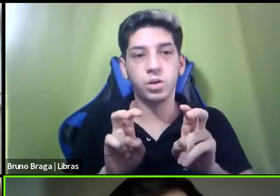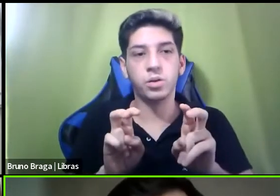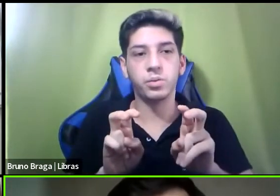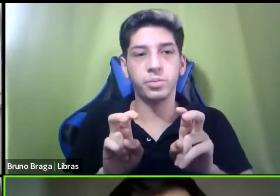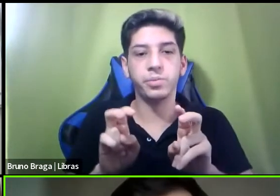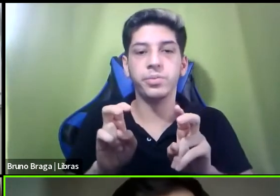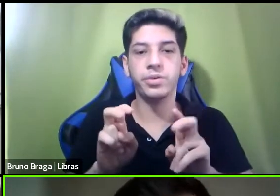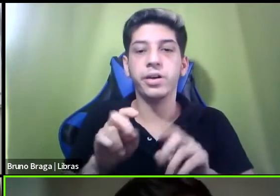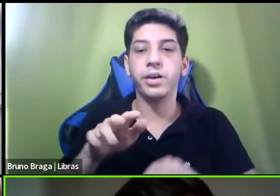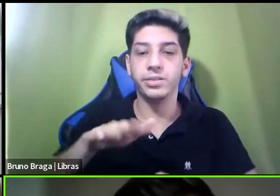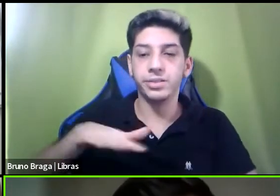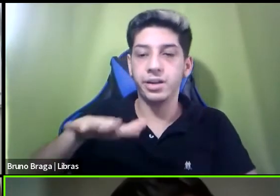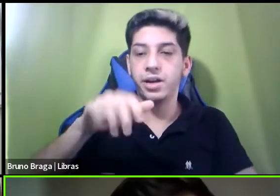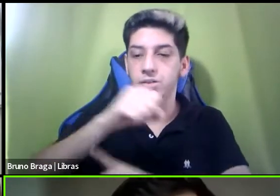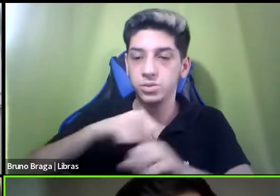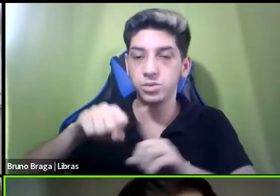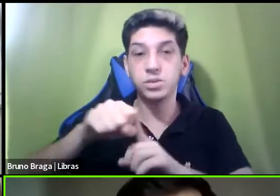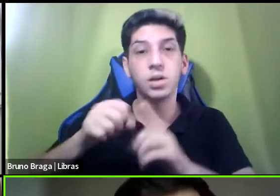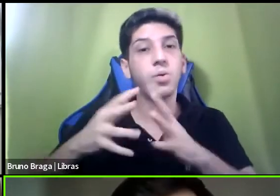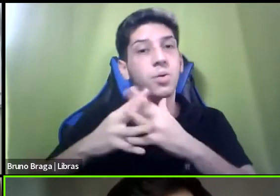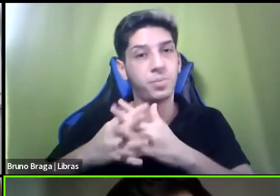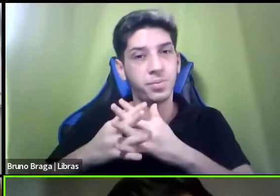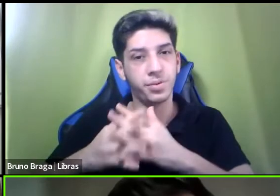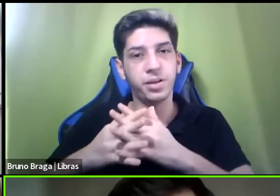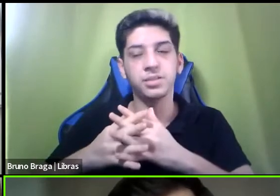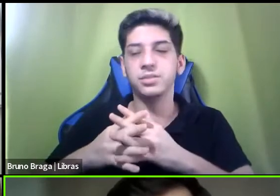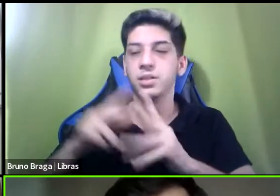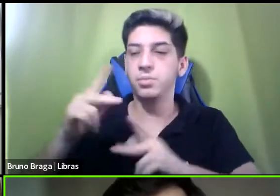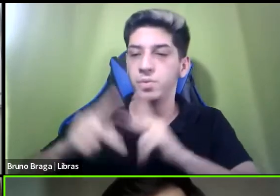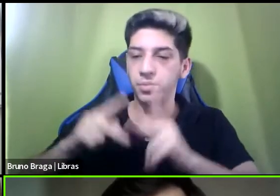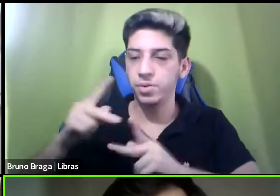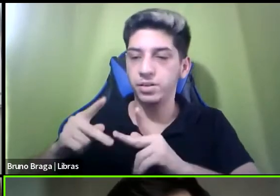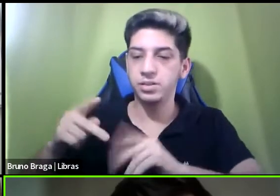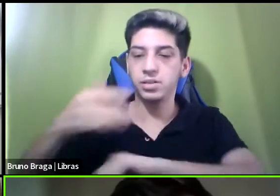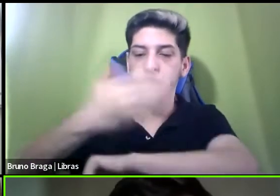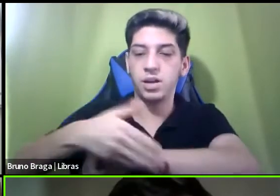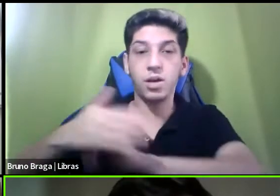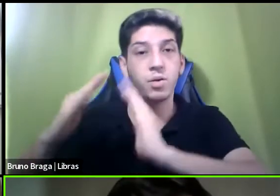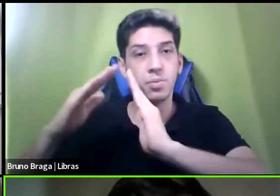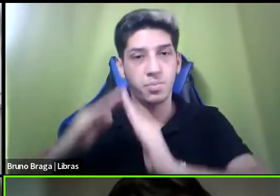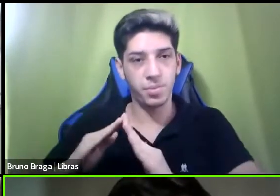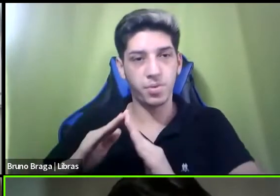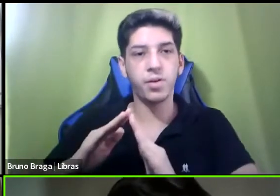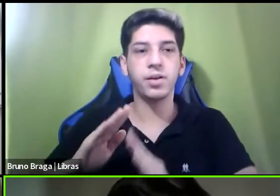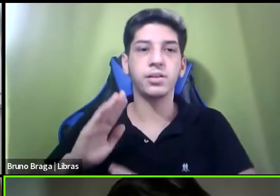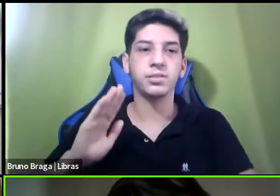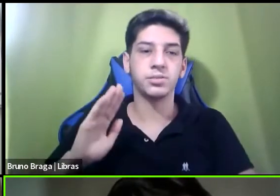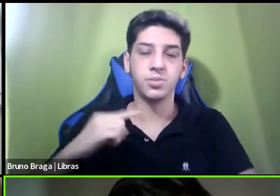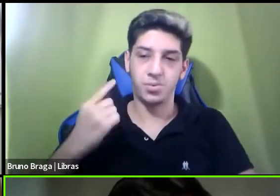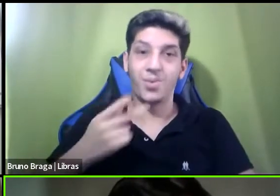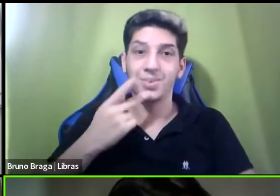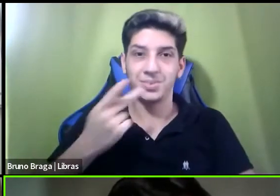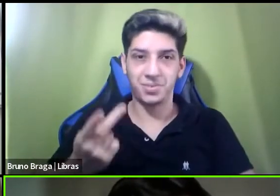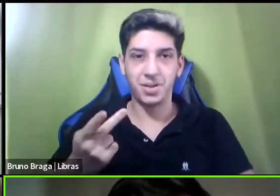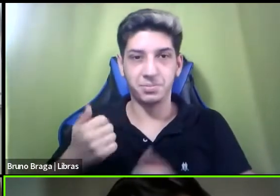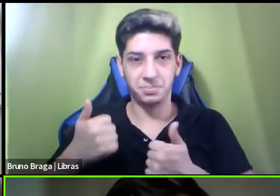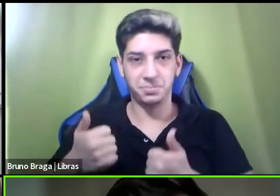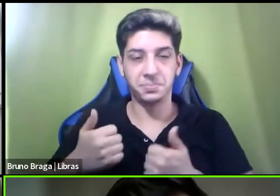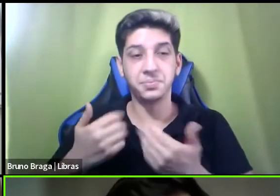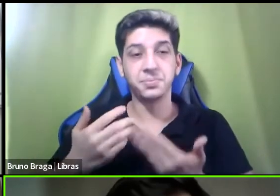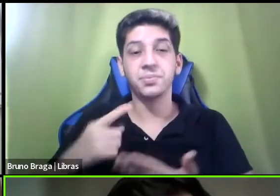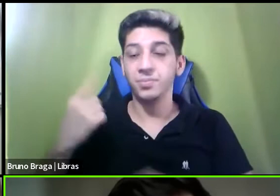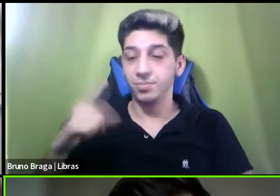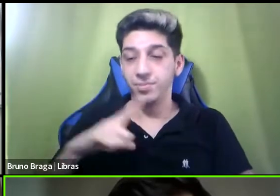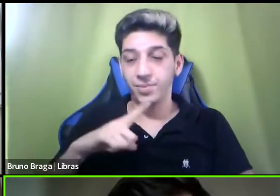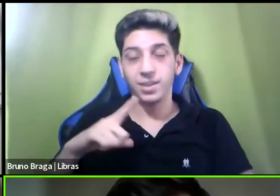complexo da população em situação de rua como nós gostamos de dizer nós temos então